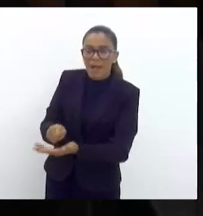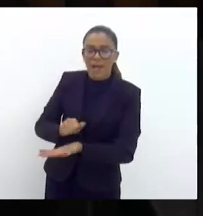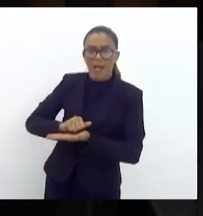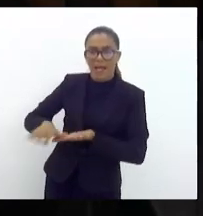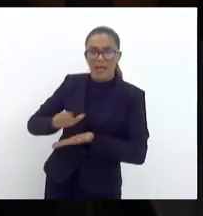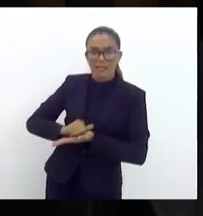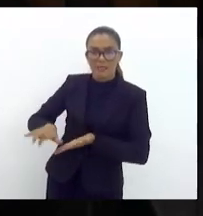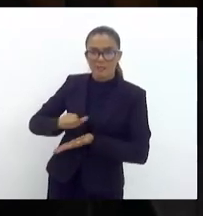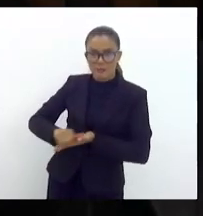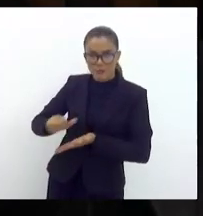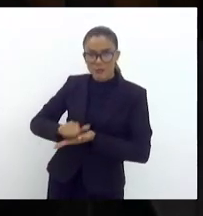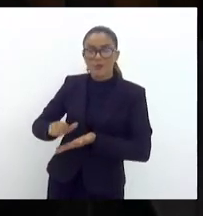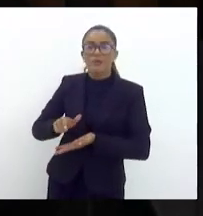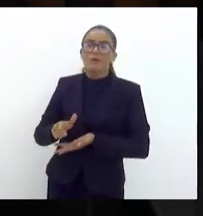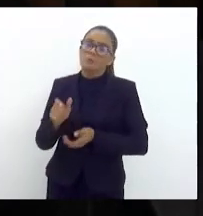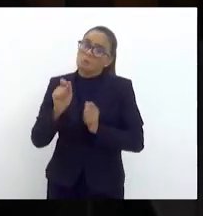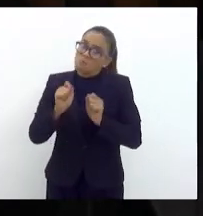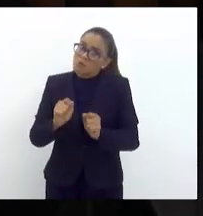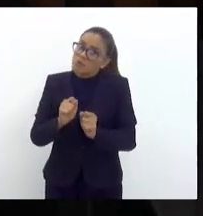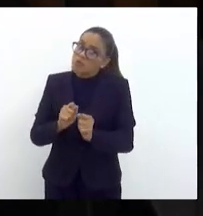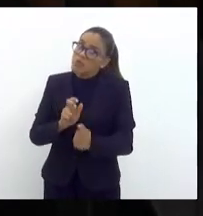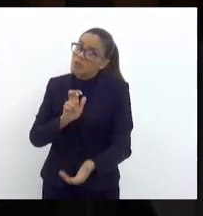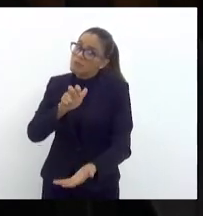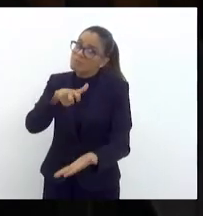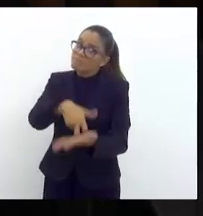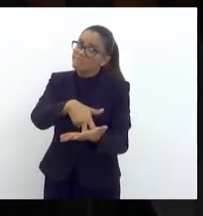poderiam ser punidos.